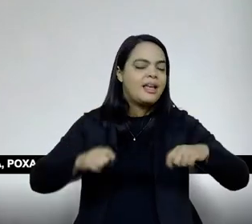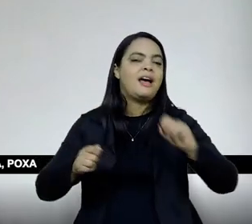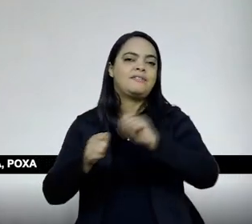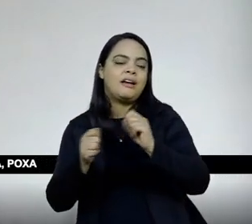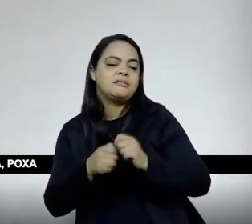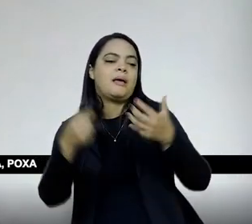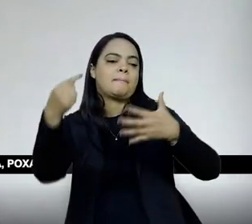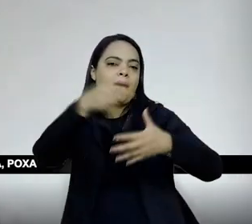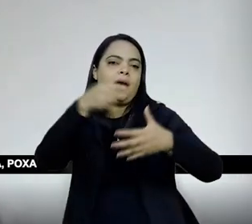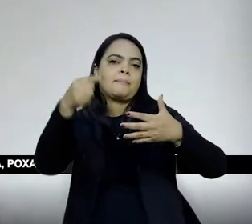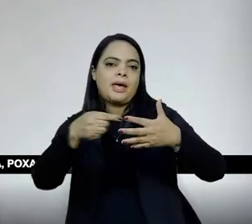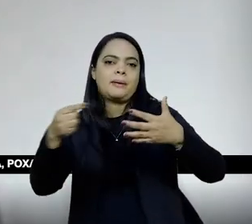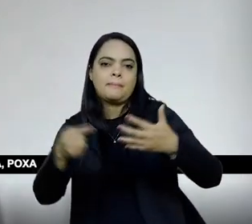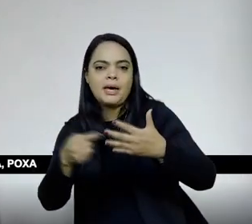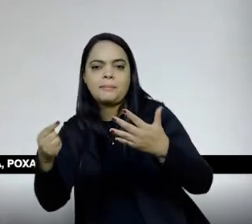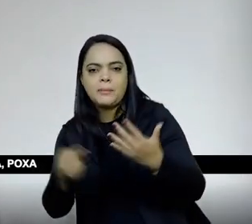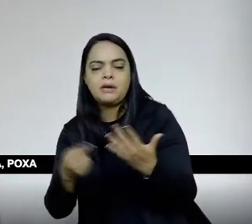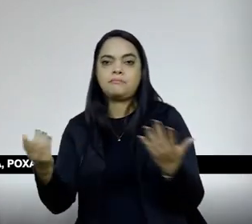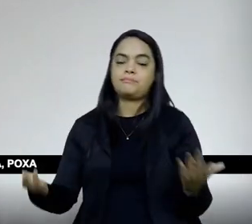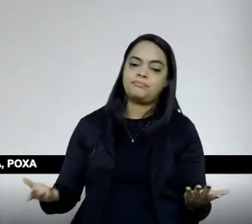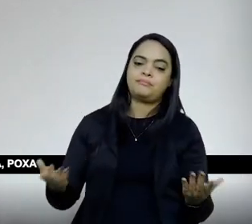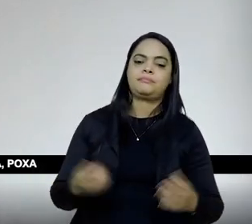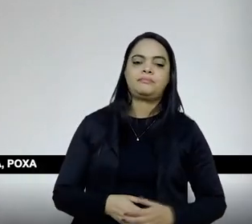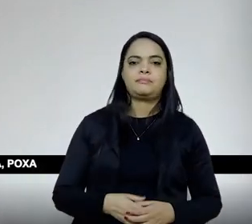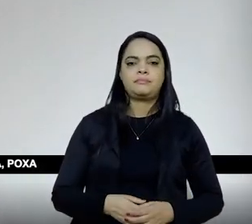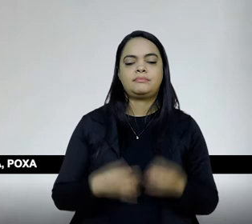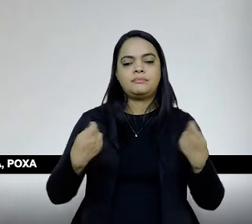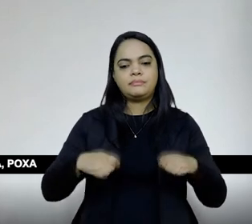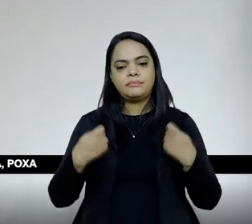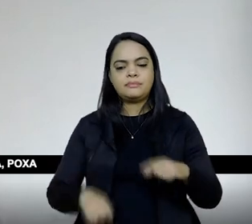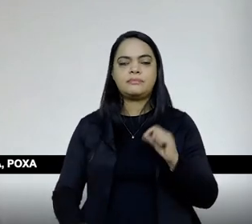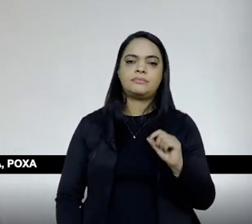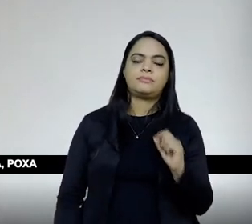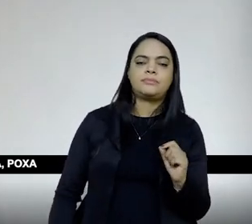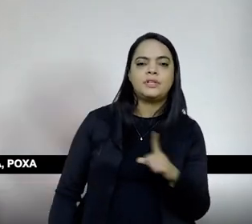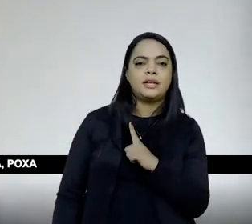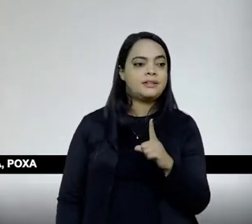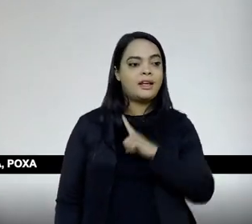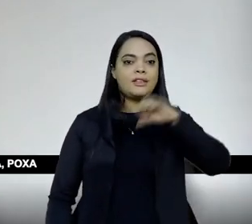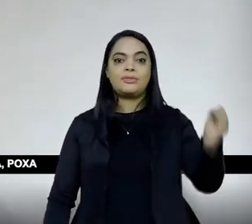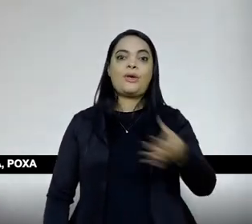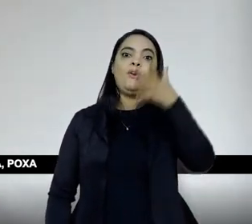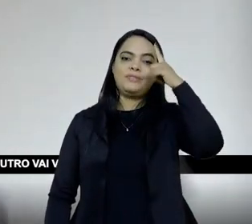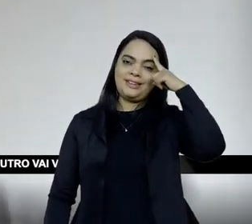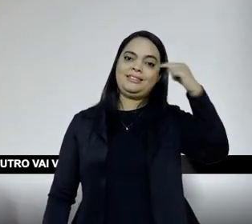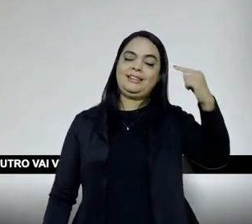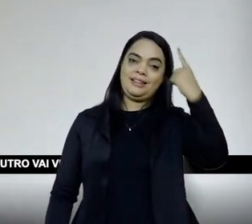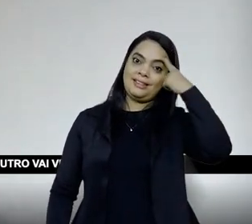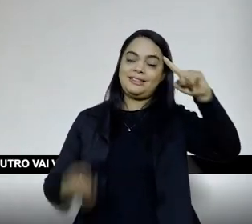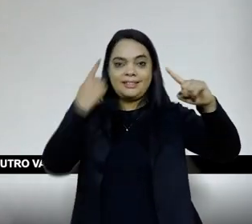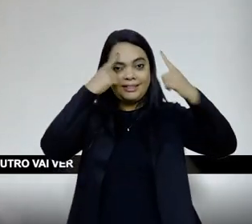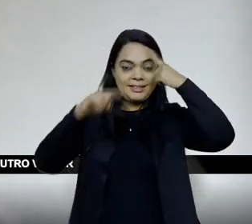precisa ter um... Sei lá, né? Aquela coisa inusitada que ninguém pensou e que vem alguma pessoa e poxa, mas